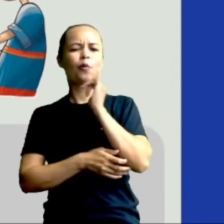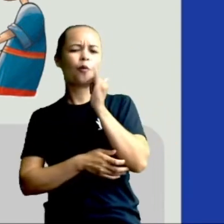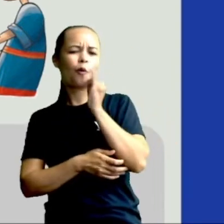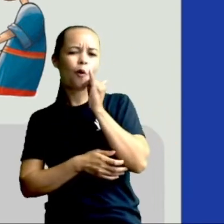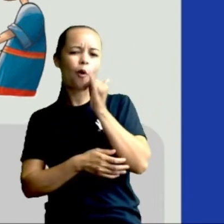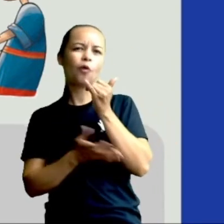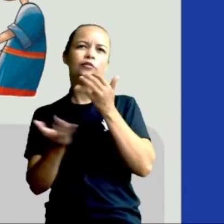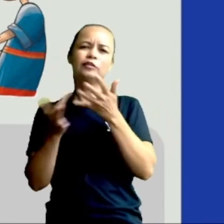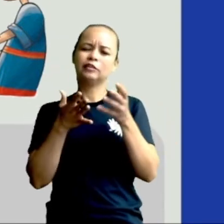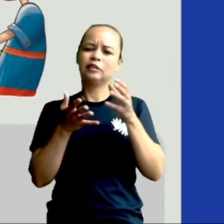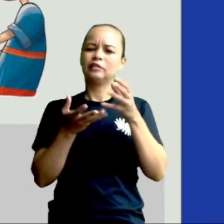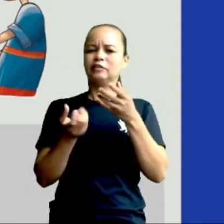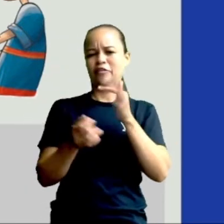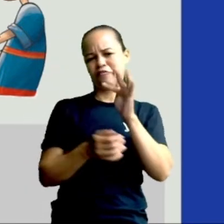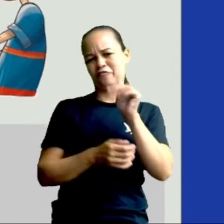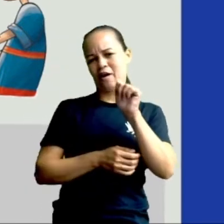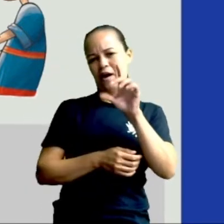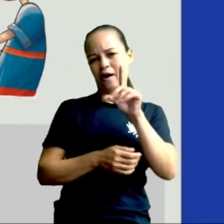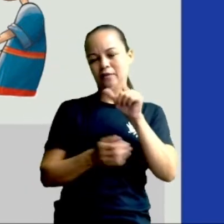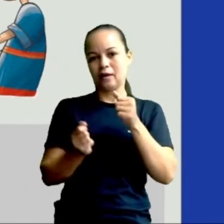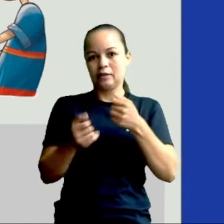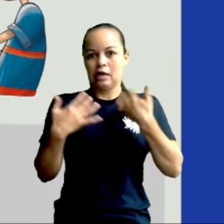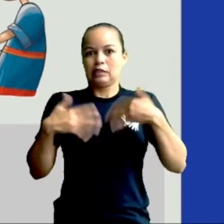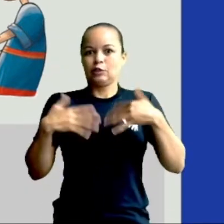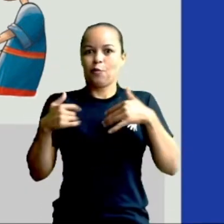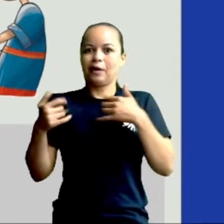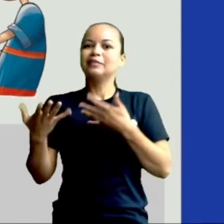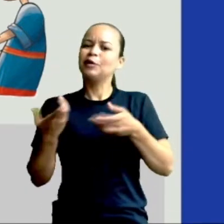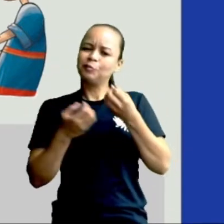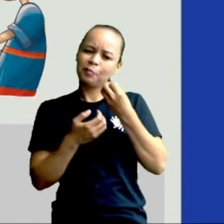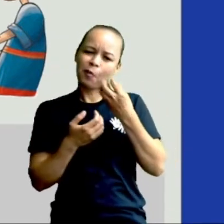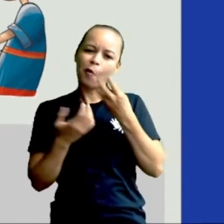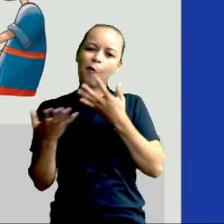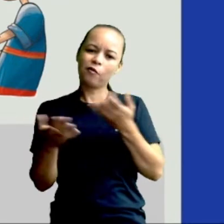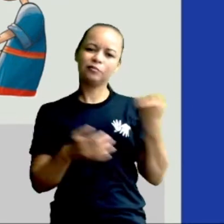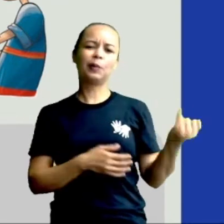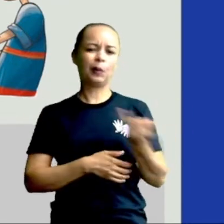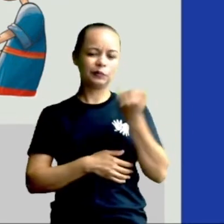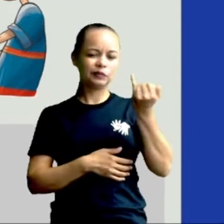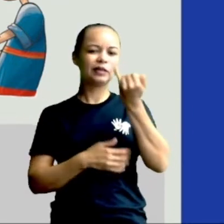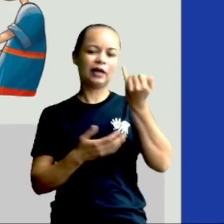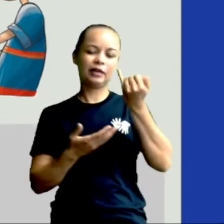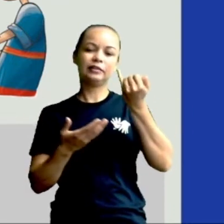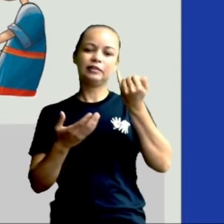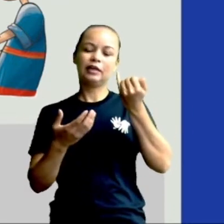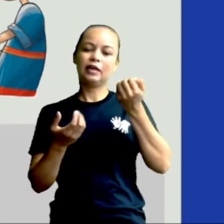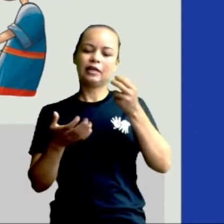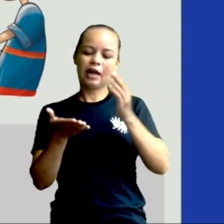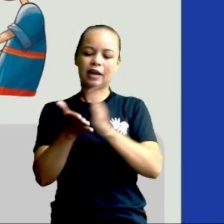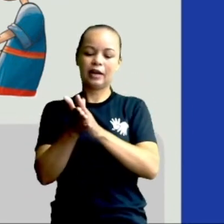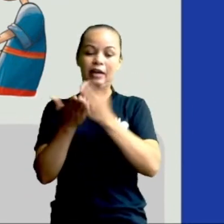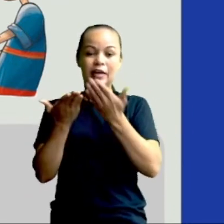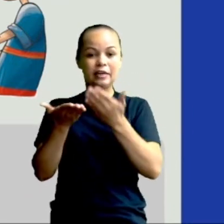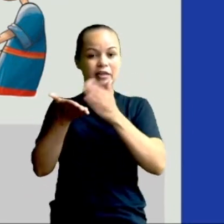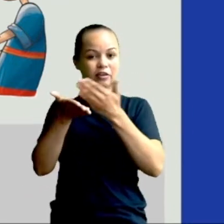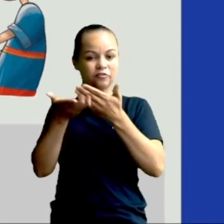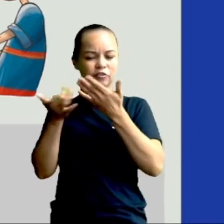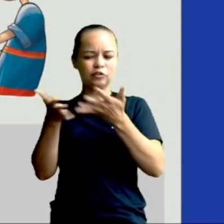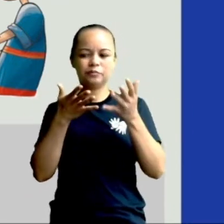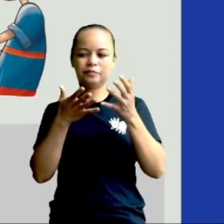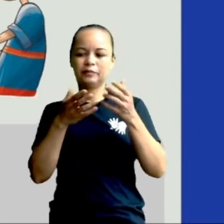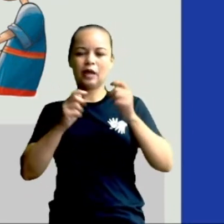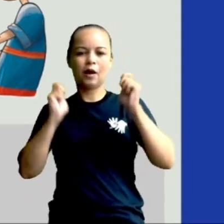seja ele de fado ou não, uma assombração, né? E aí é tão importante, livro de mistério, pular corda,